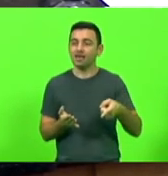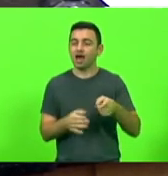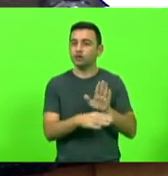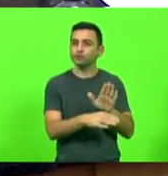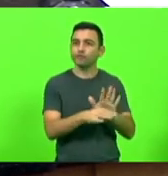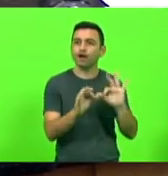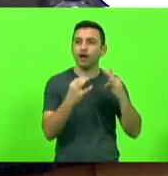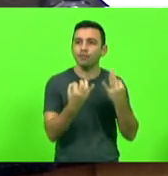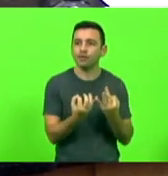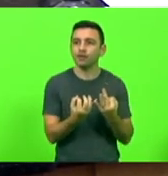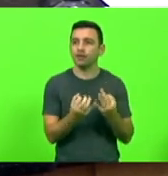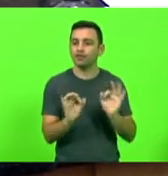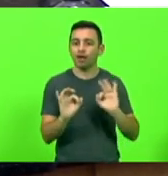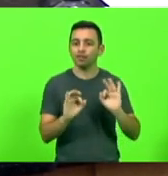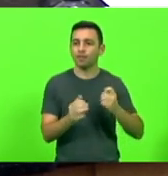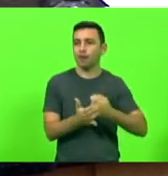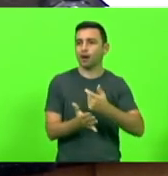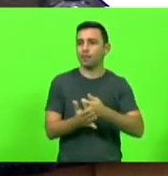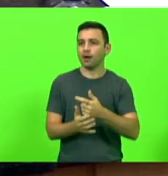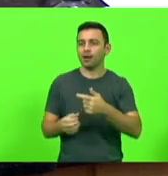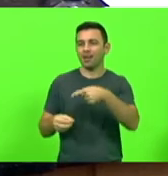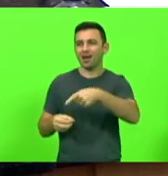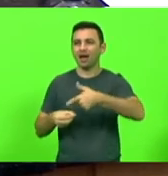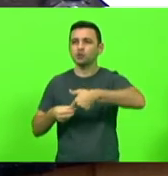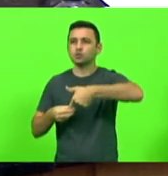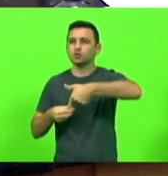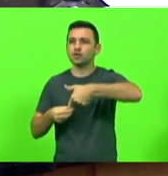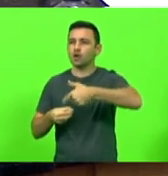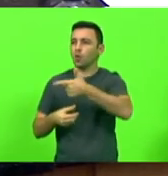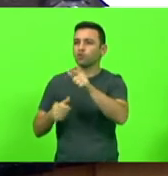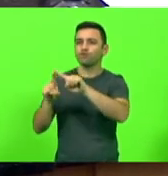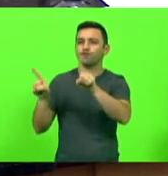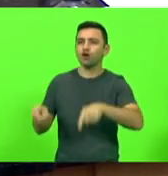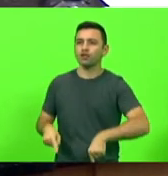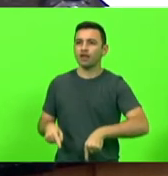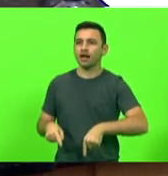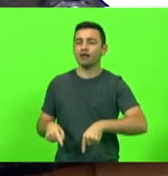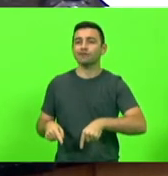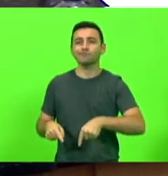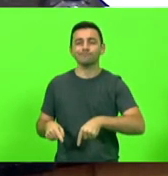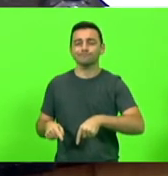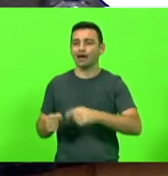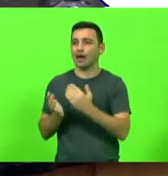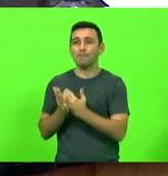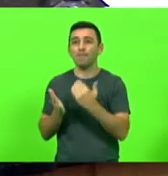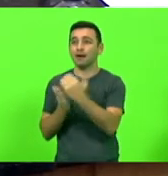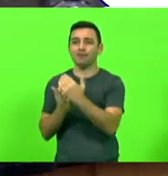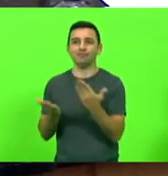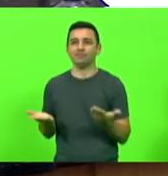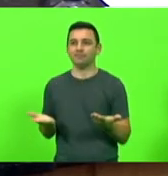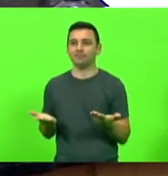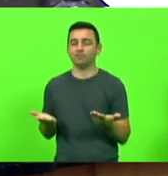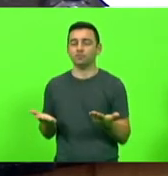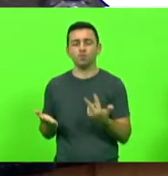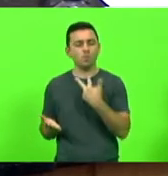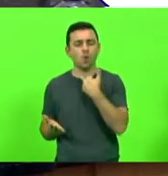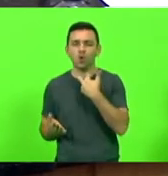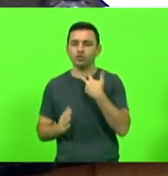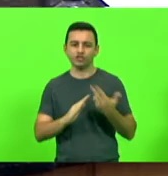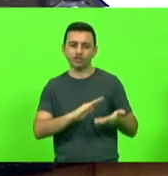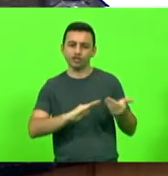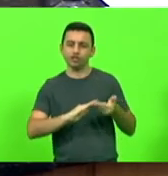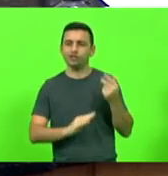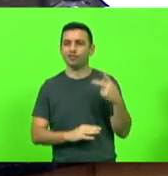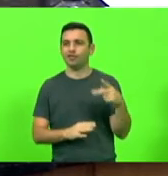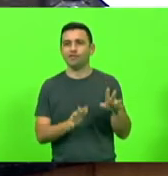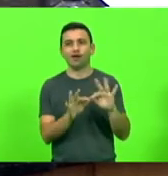está pagando vale e gasolina de quase 4 mil reais para quem ganha 35 mil. Não faz sentido tirar bife da mesa do catarinense para